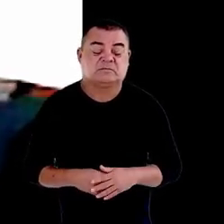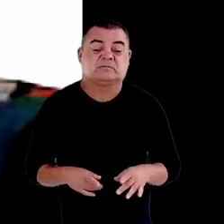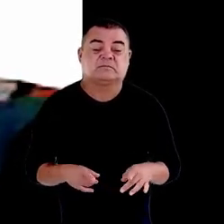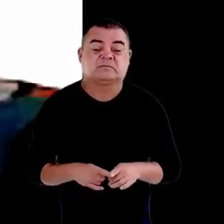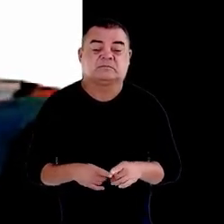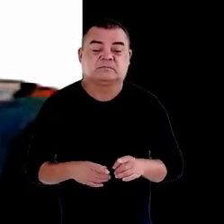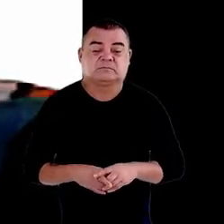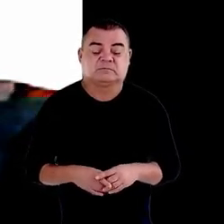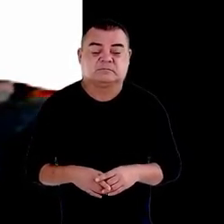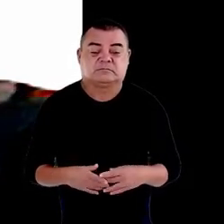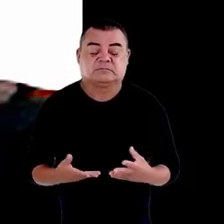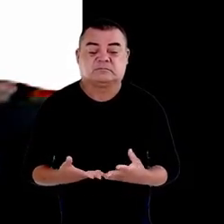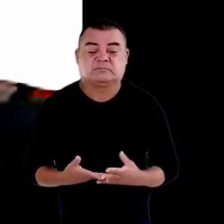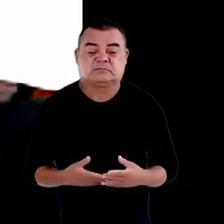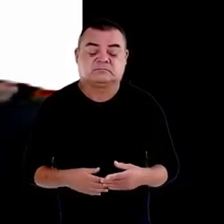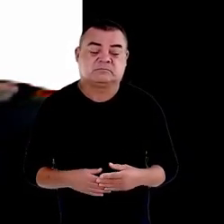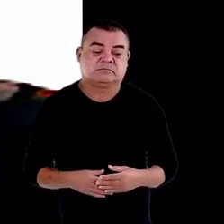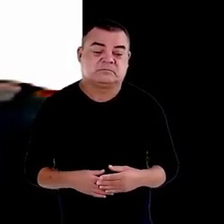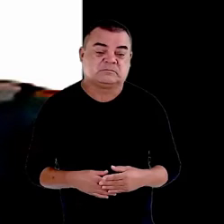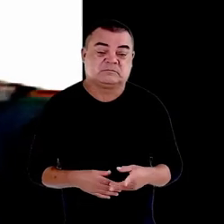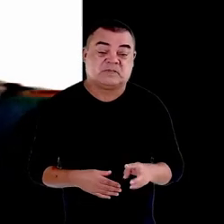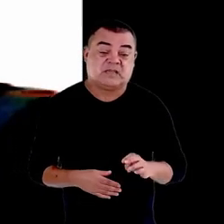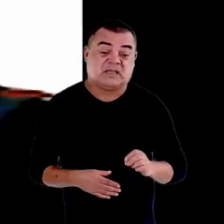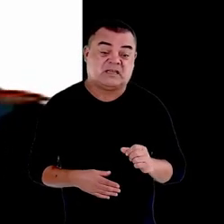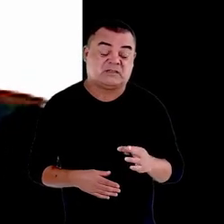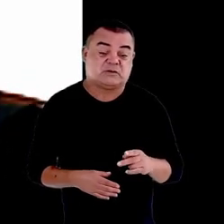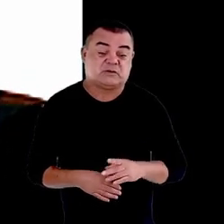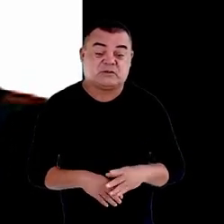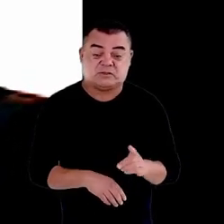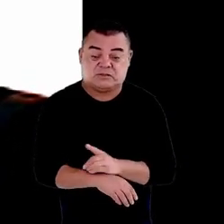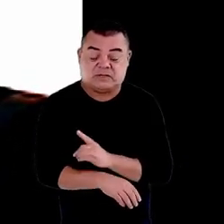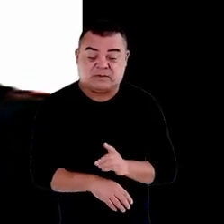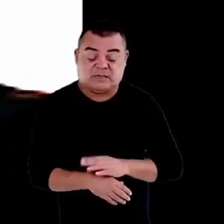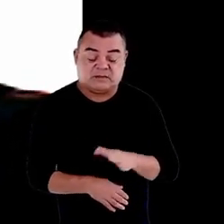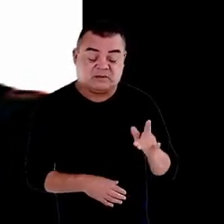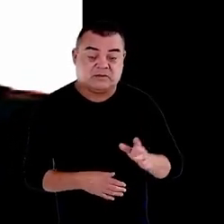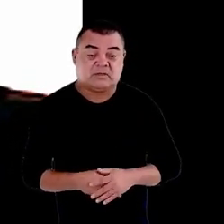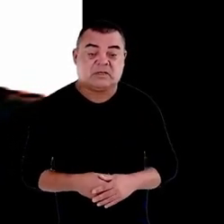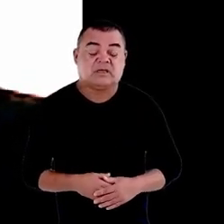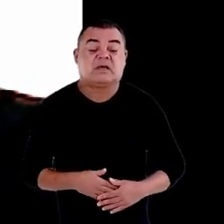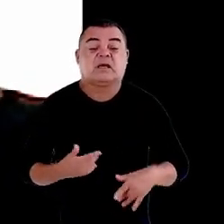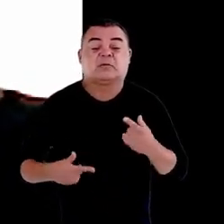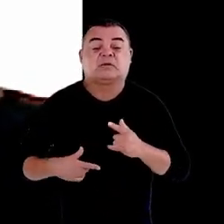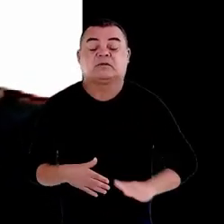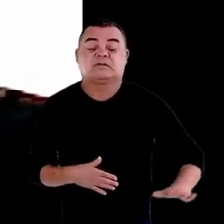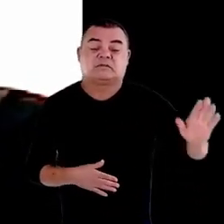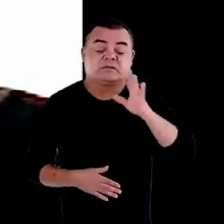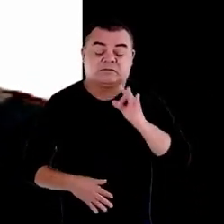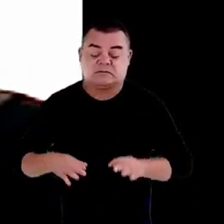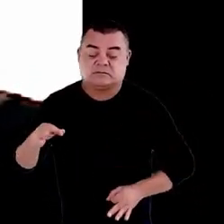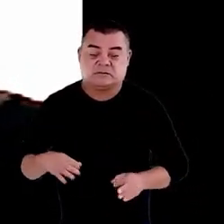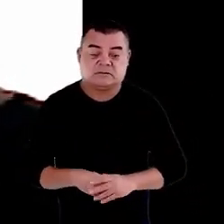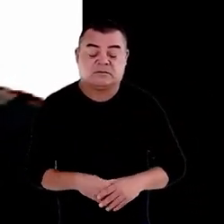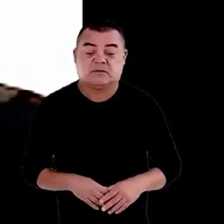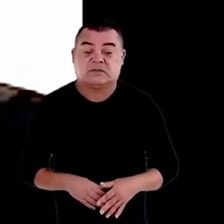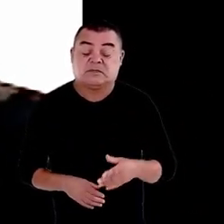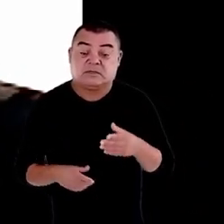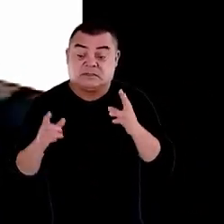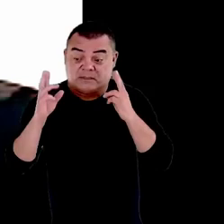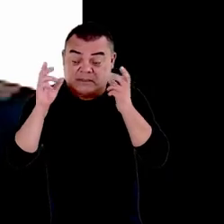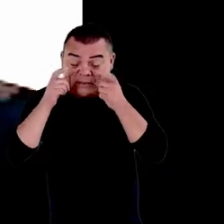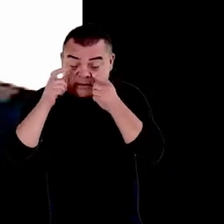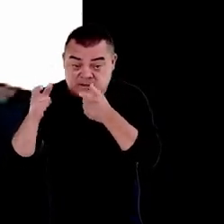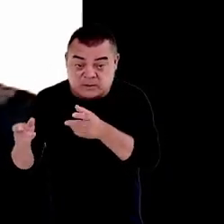devido a diabetes hipertensão e outras a política nacional judicial de atenção a pessoas em situação de rua